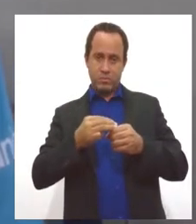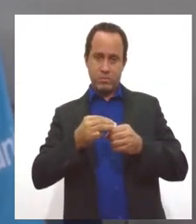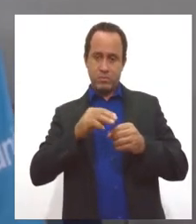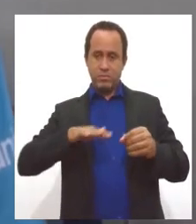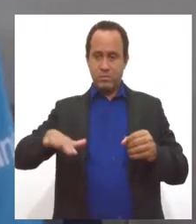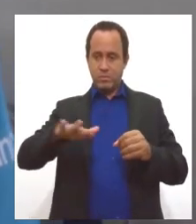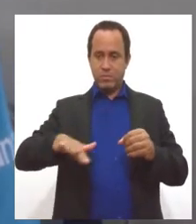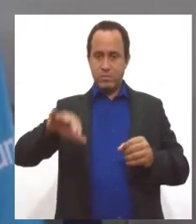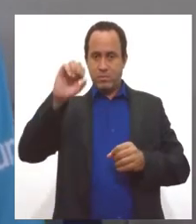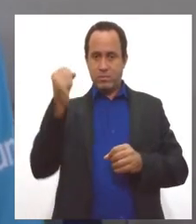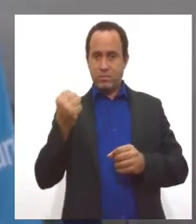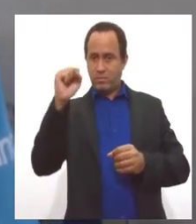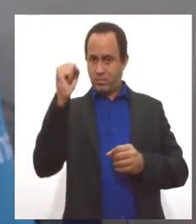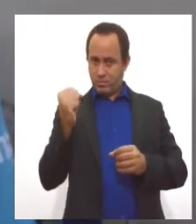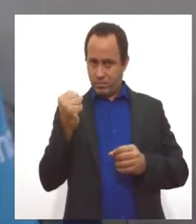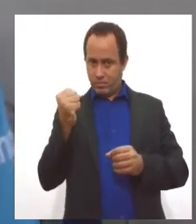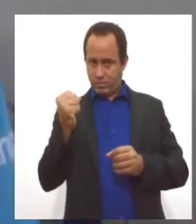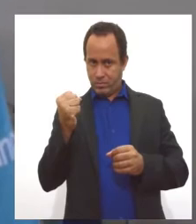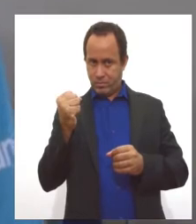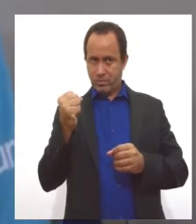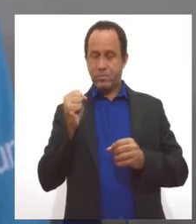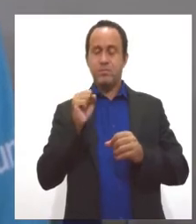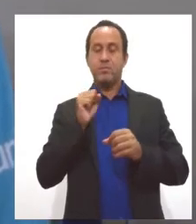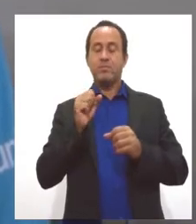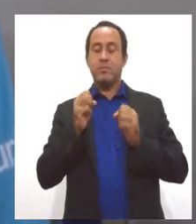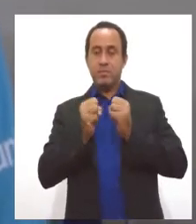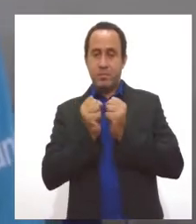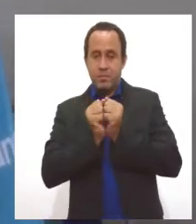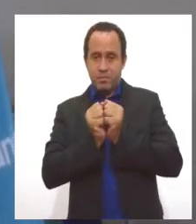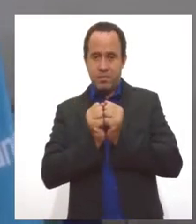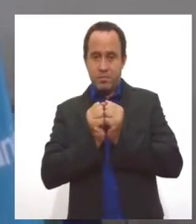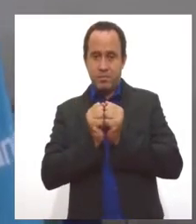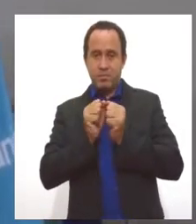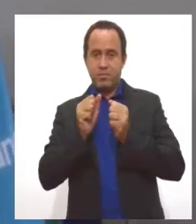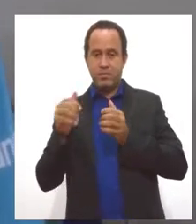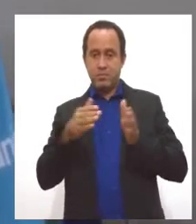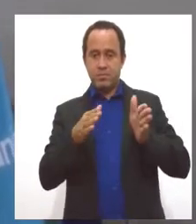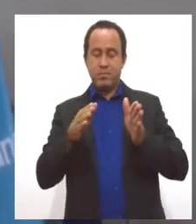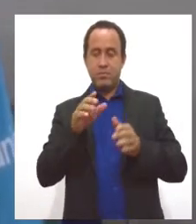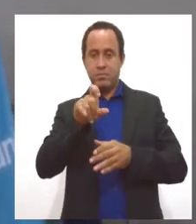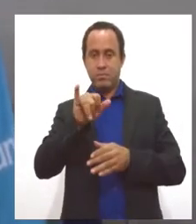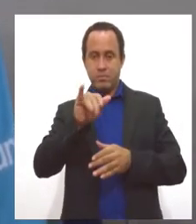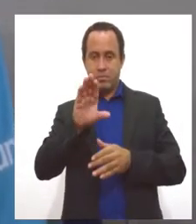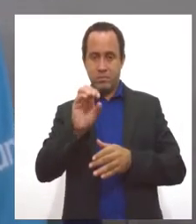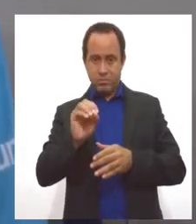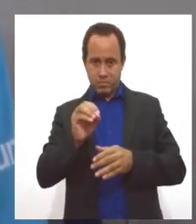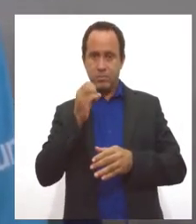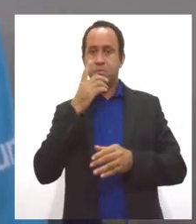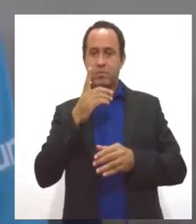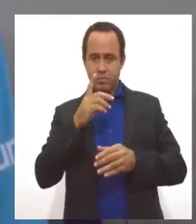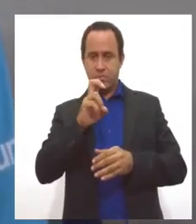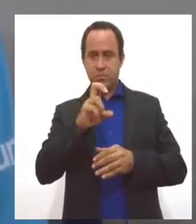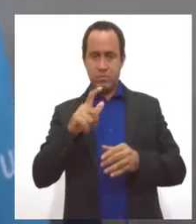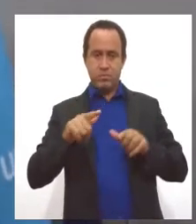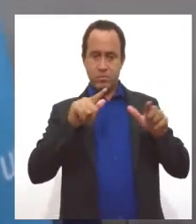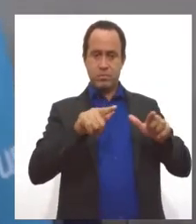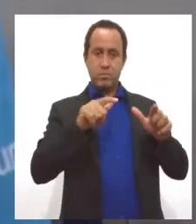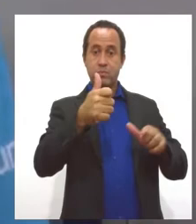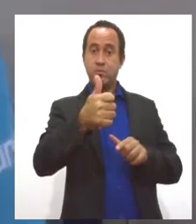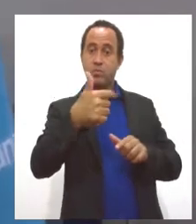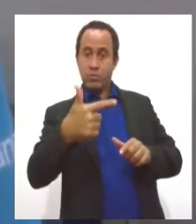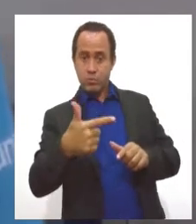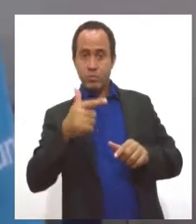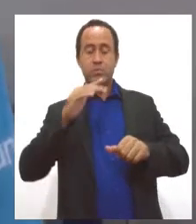Sergipano e da Baixa do Chico que se inscreveram. Esses 51 nós tivemos a certificação de 12, que é bem